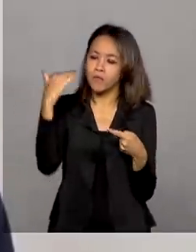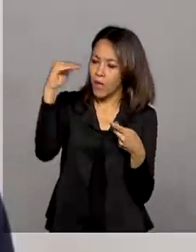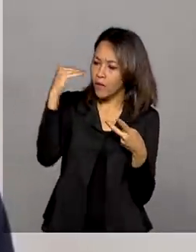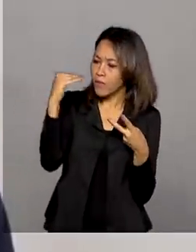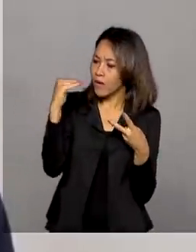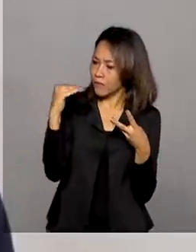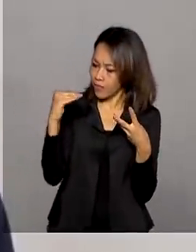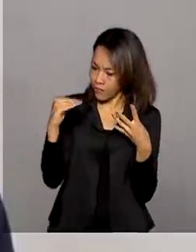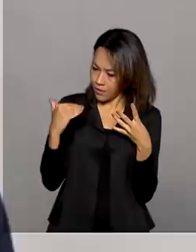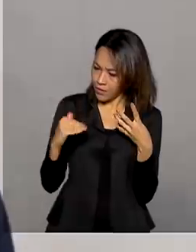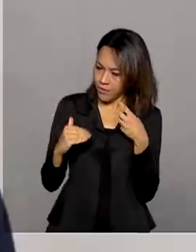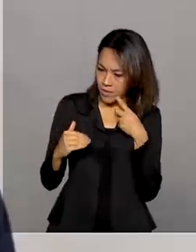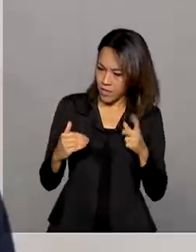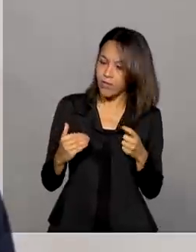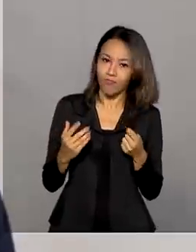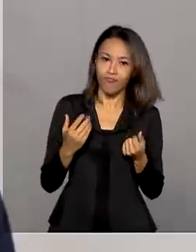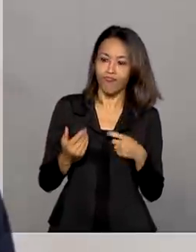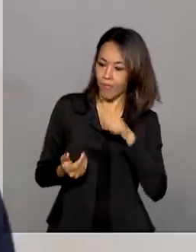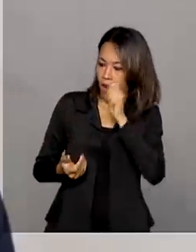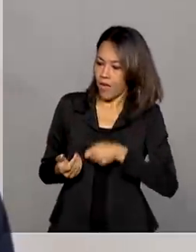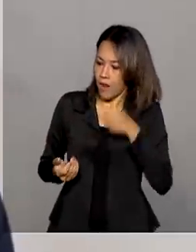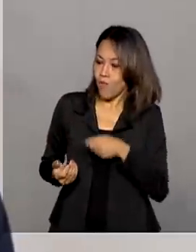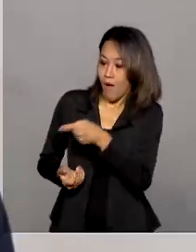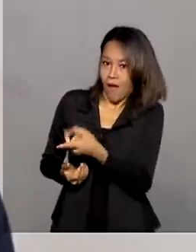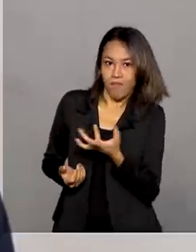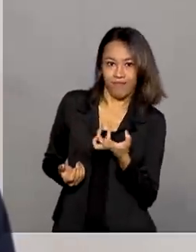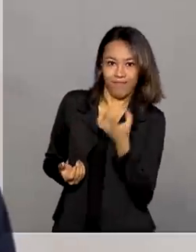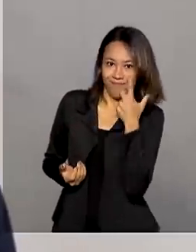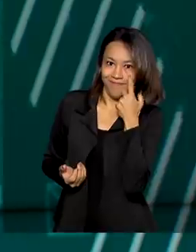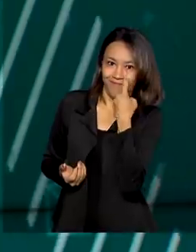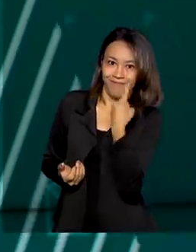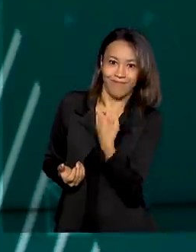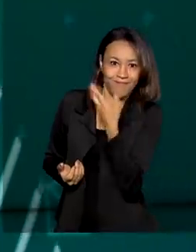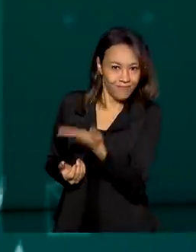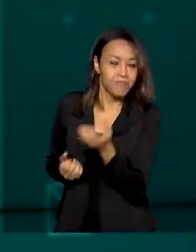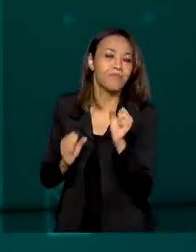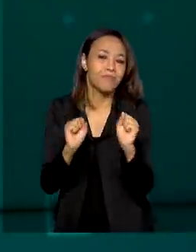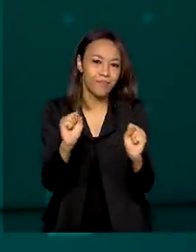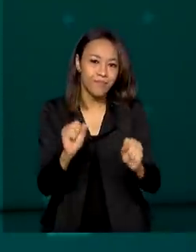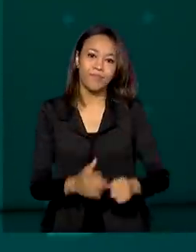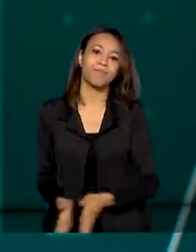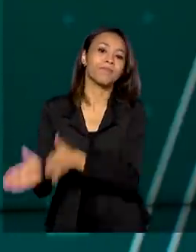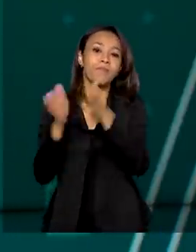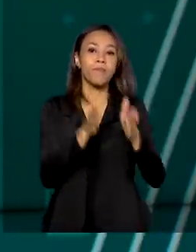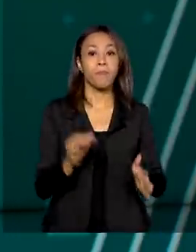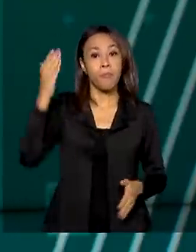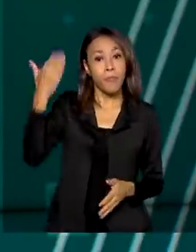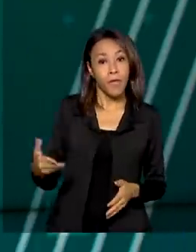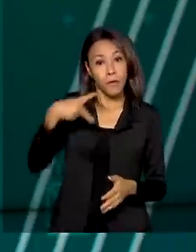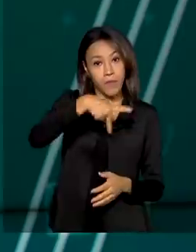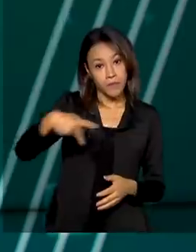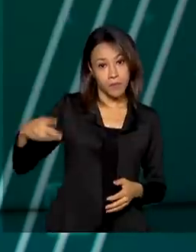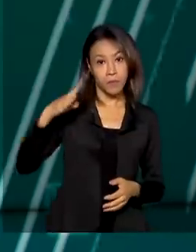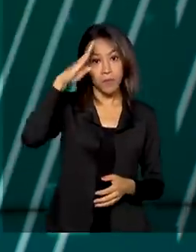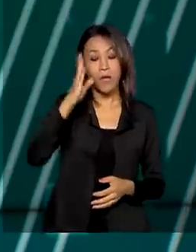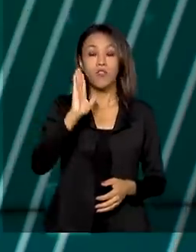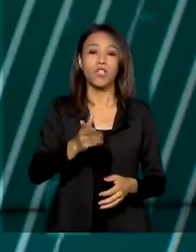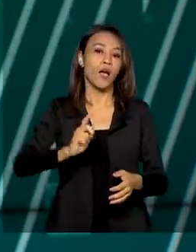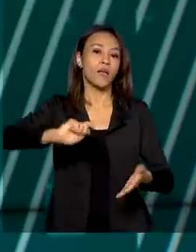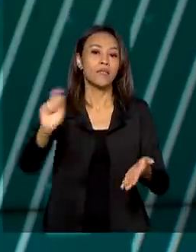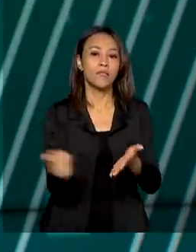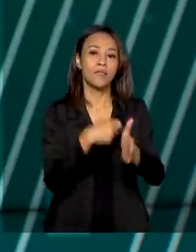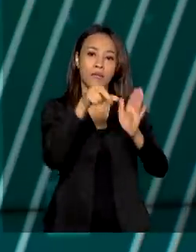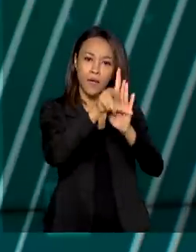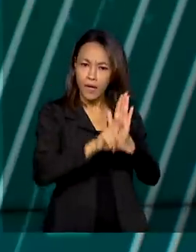lenda e ofertar o seu lance em busca da aquisição. O presidente Jair Bolsonaro sancionou a lei que dá